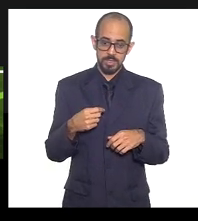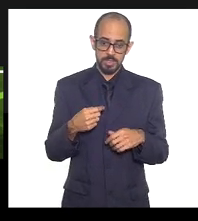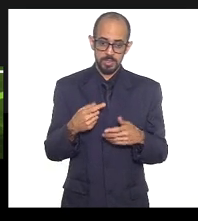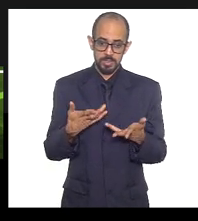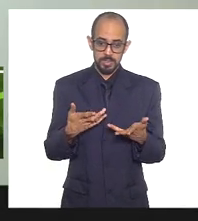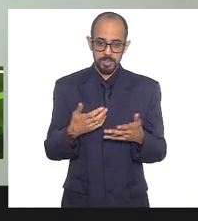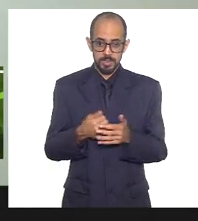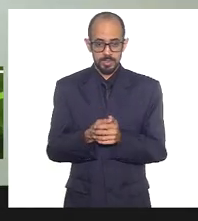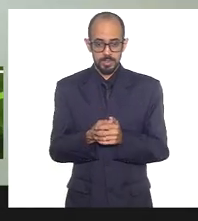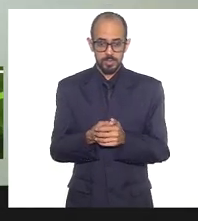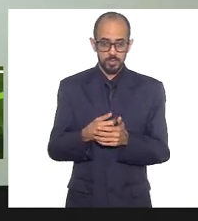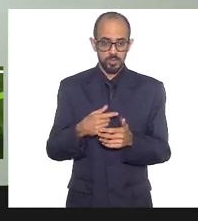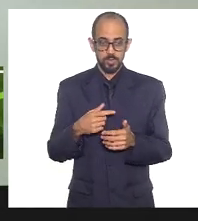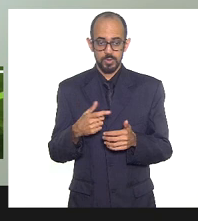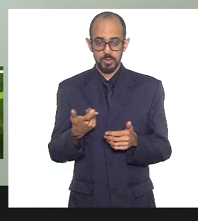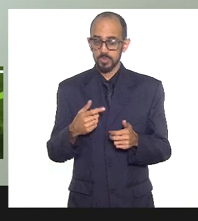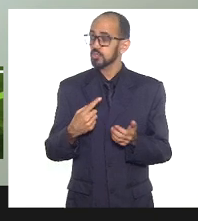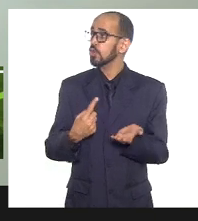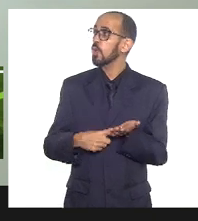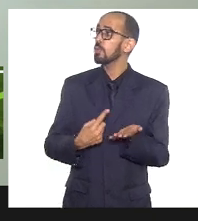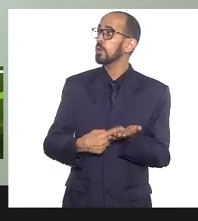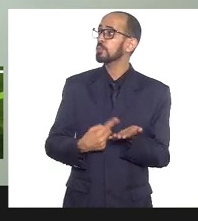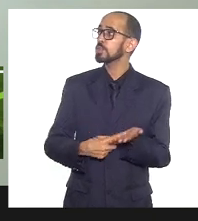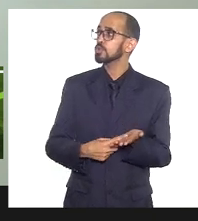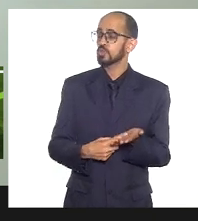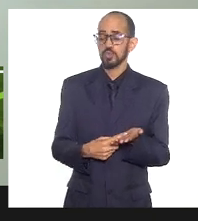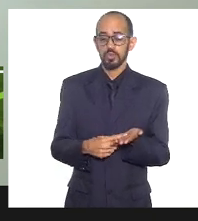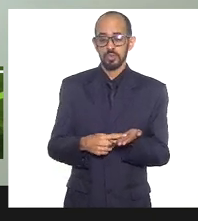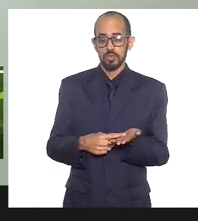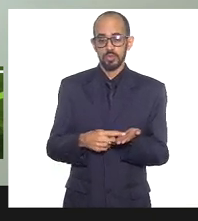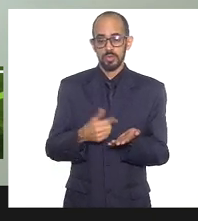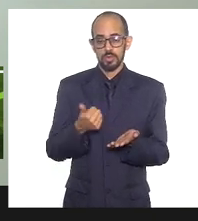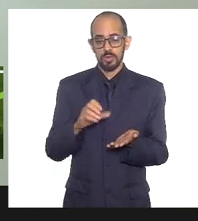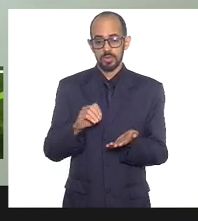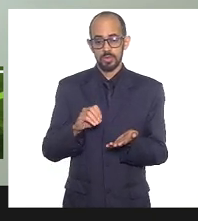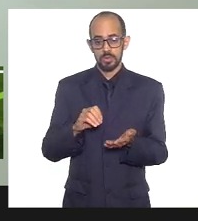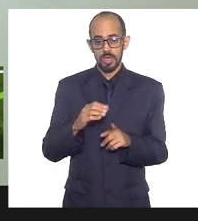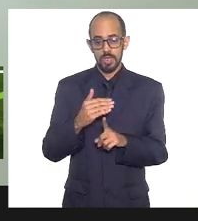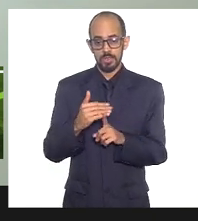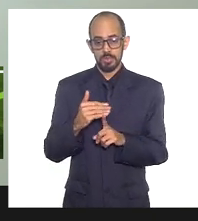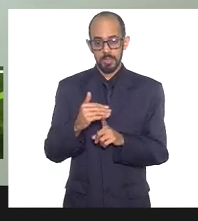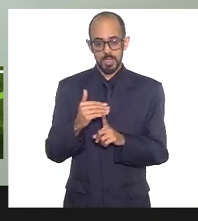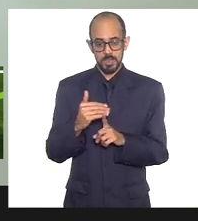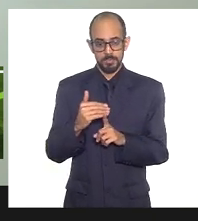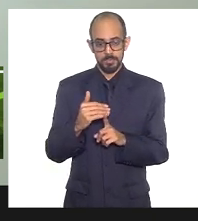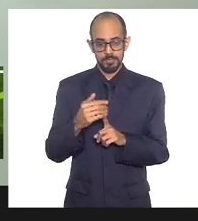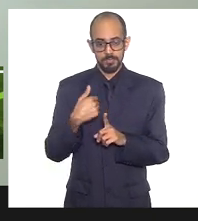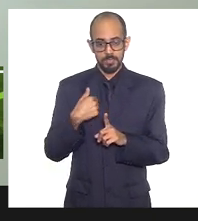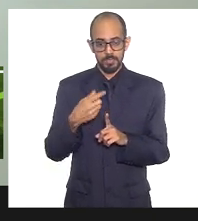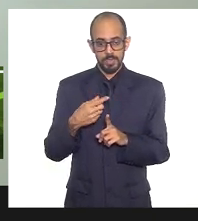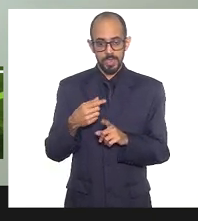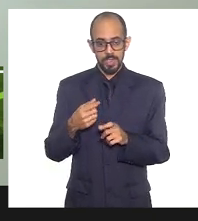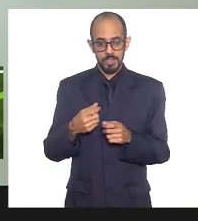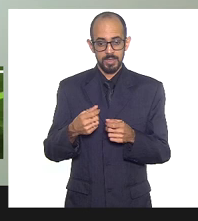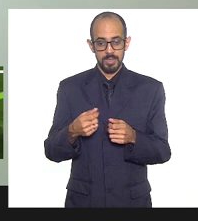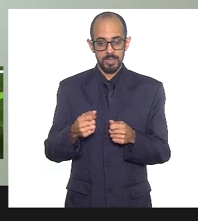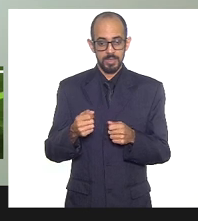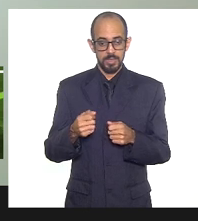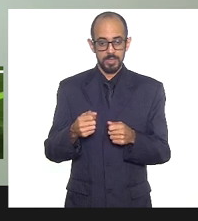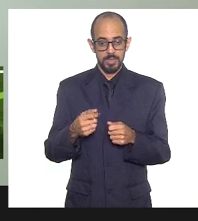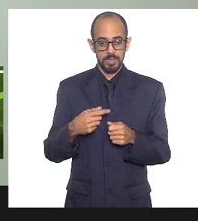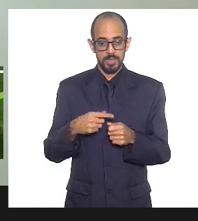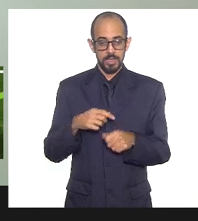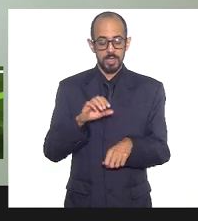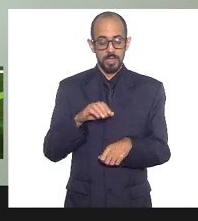eu tenho um compromisso que eu saio às 10h30, e aí eu venho no carro para não perder nada da